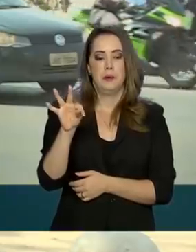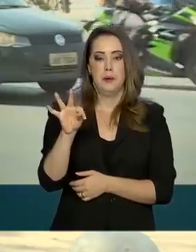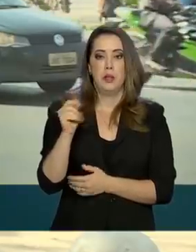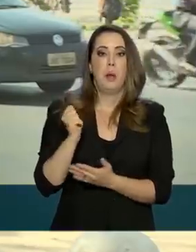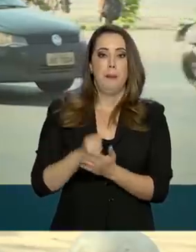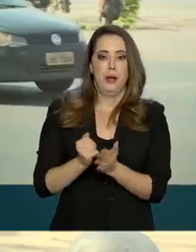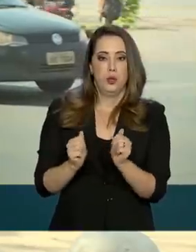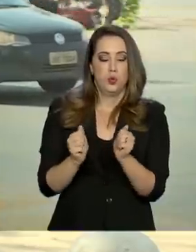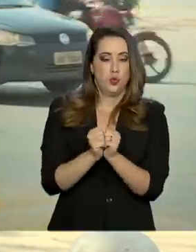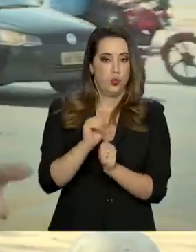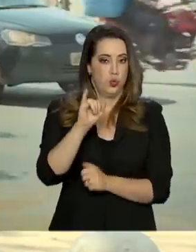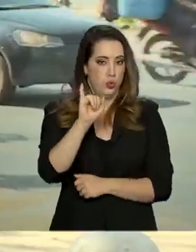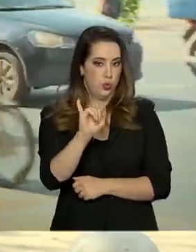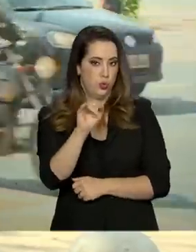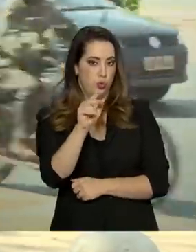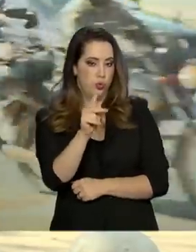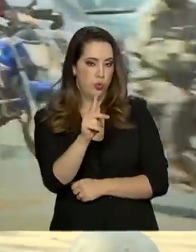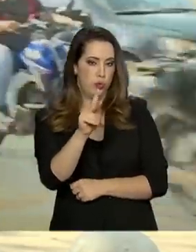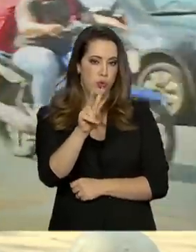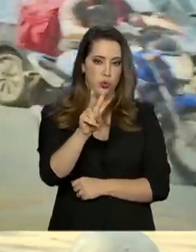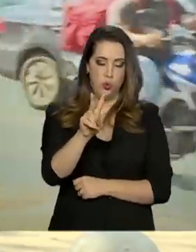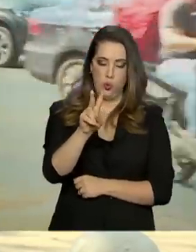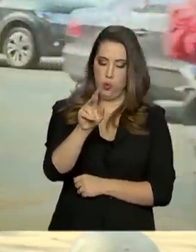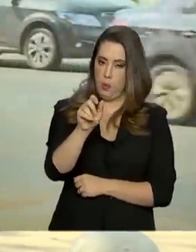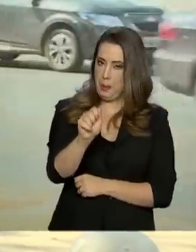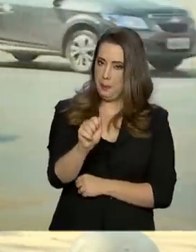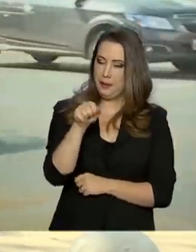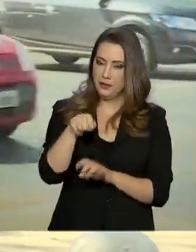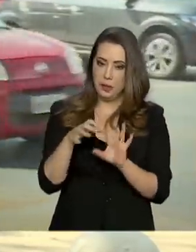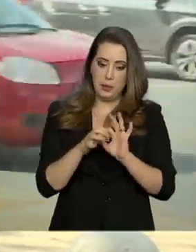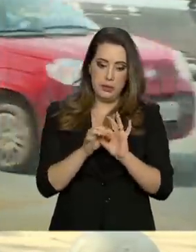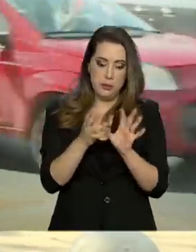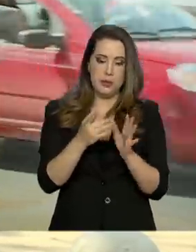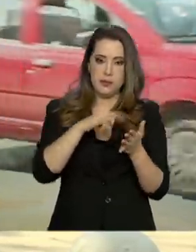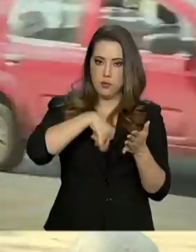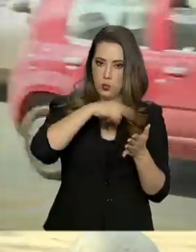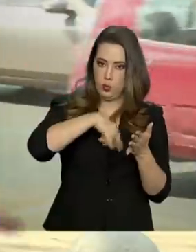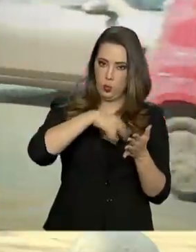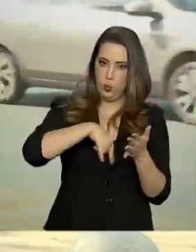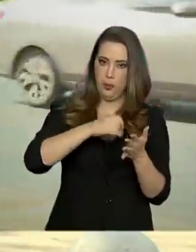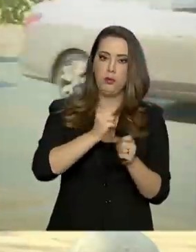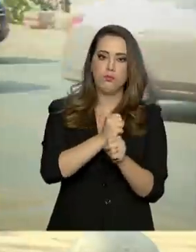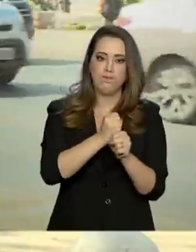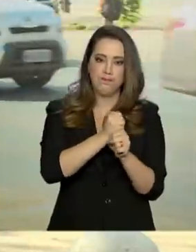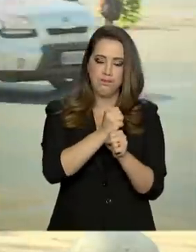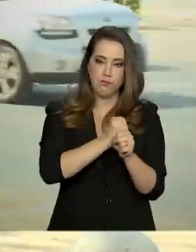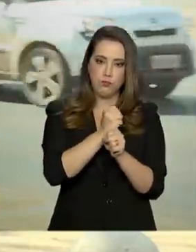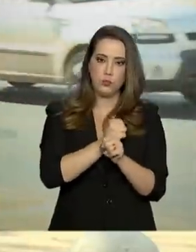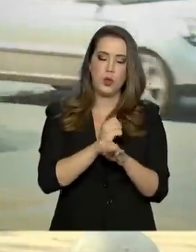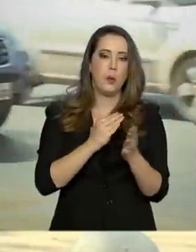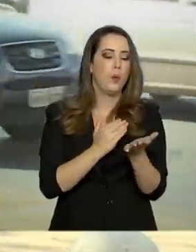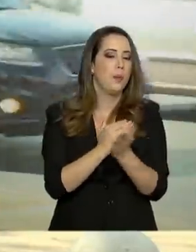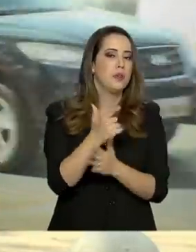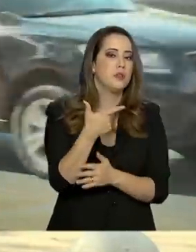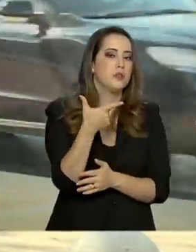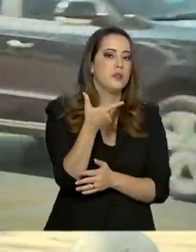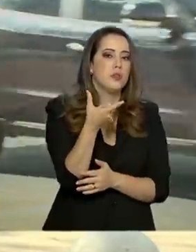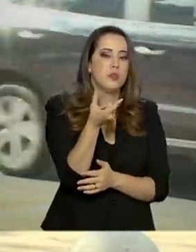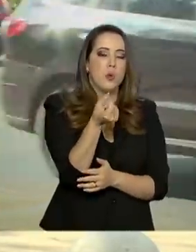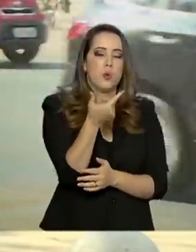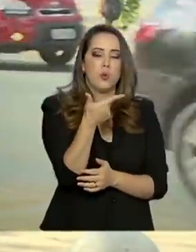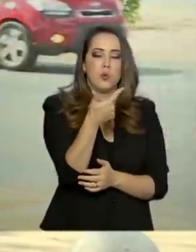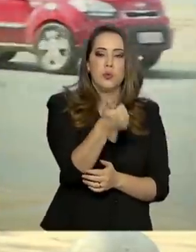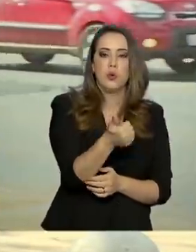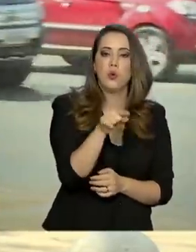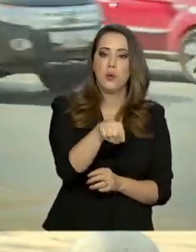e é um requisito para o motorista obter o licenciamento anual do veículo. Mas a partir de 2021, o DPVAT passa a